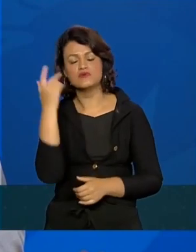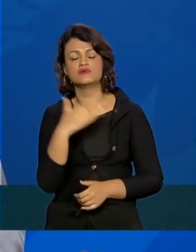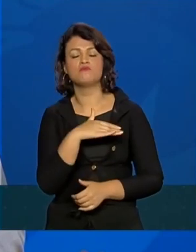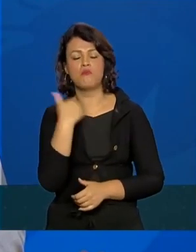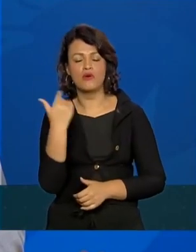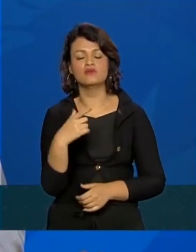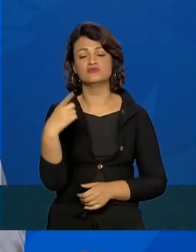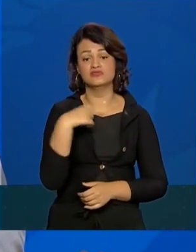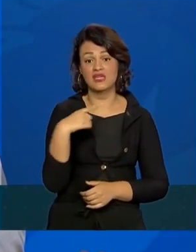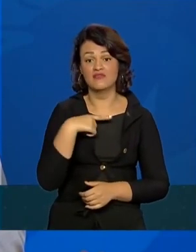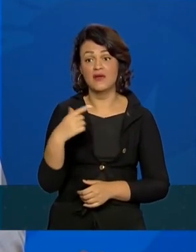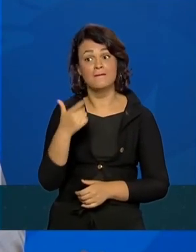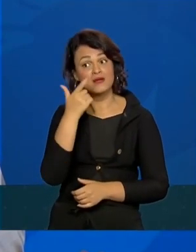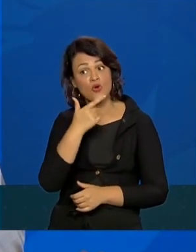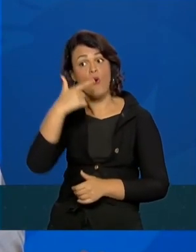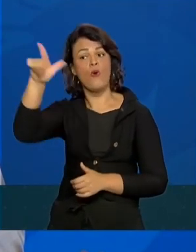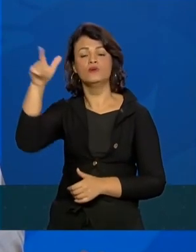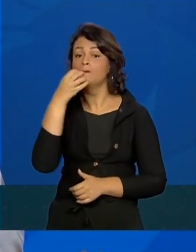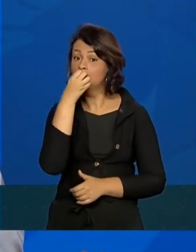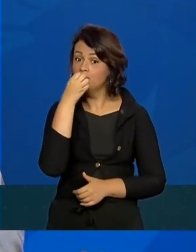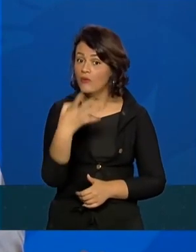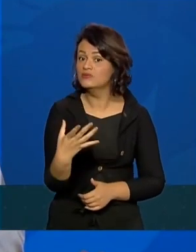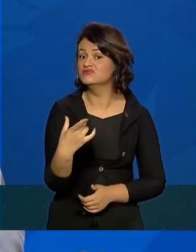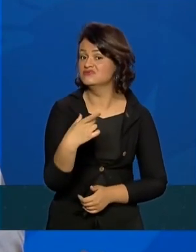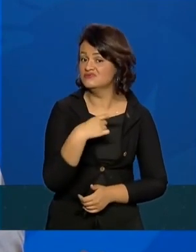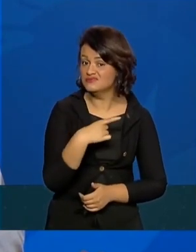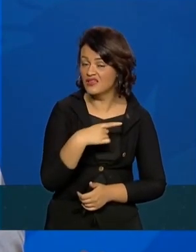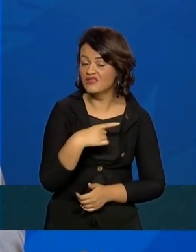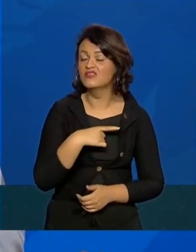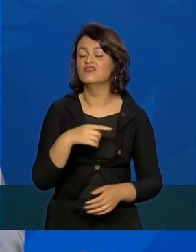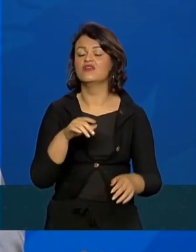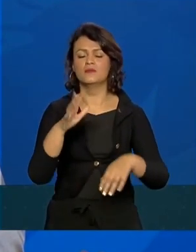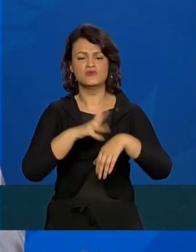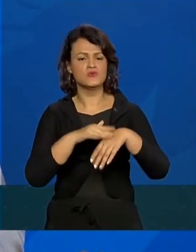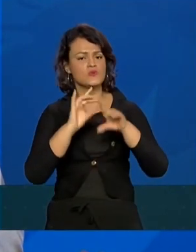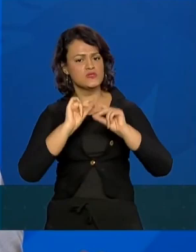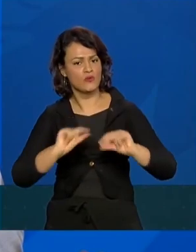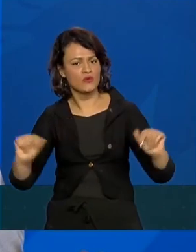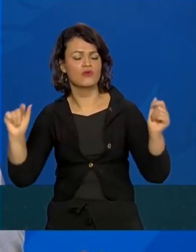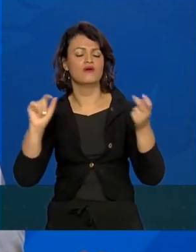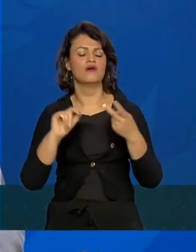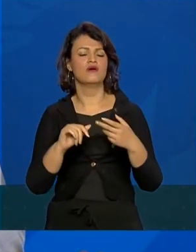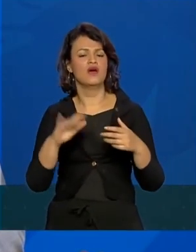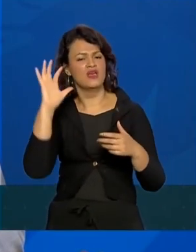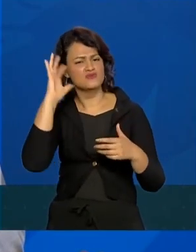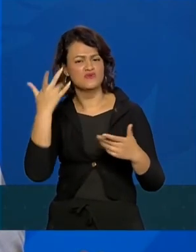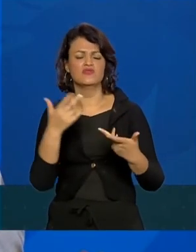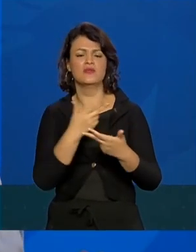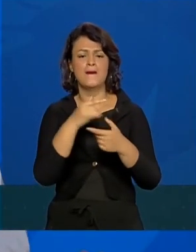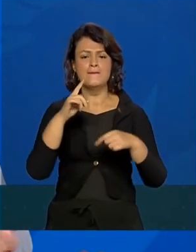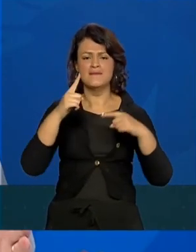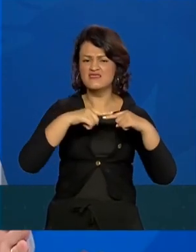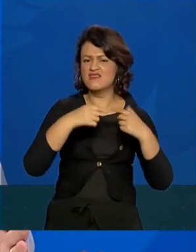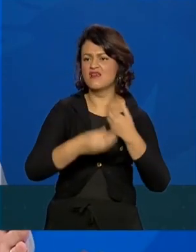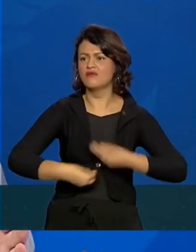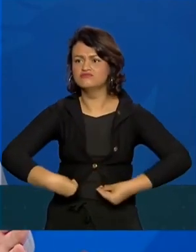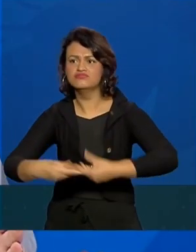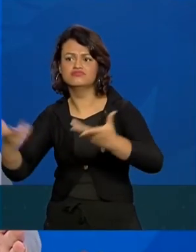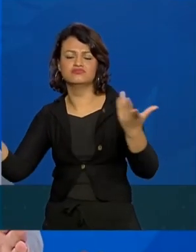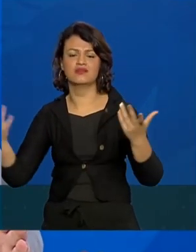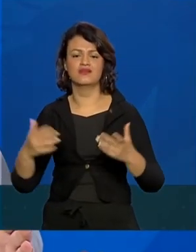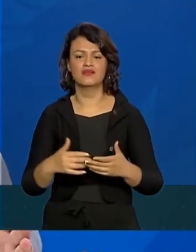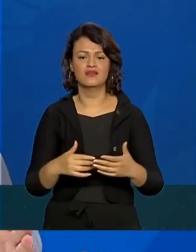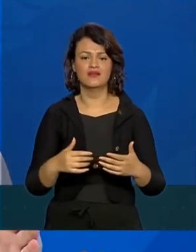de mortes, mas também as outras notícias com relação a curados, recuperados, expulsão de material. Senhores,